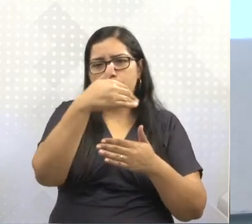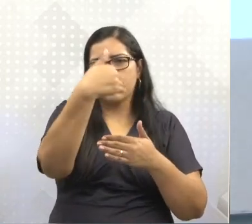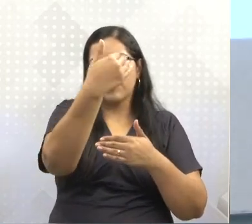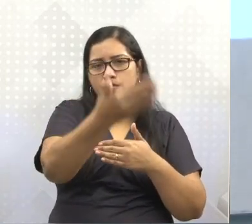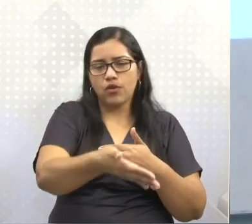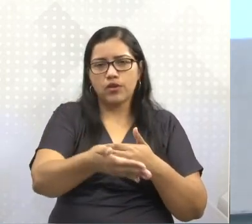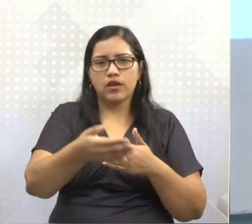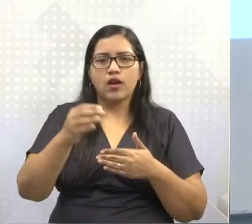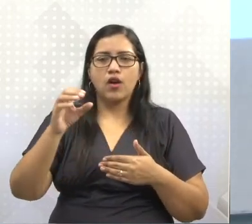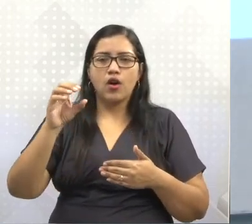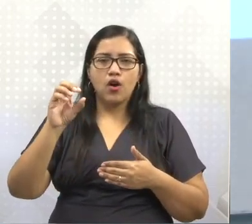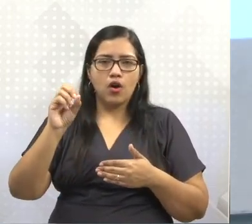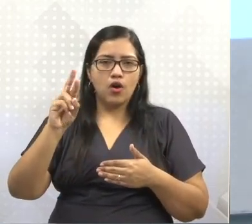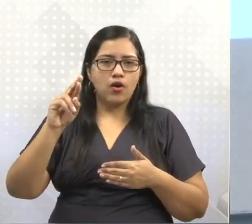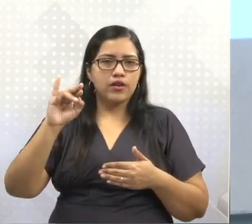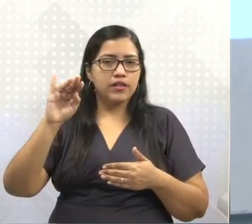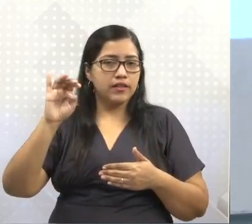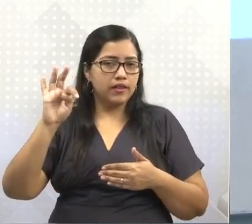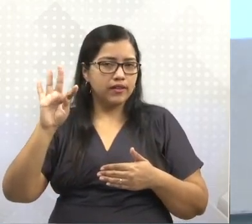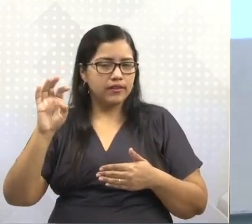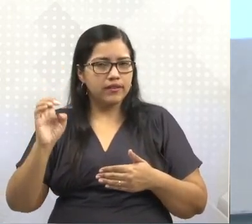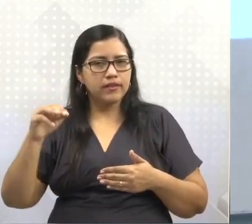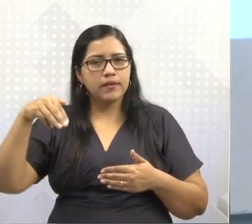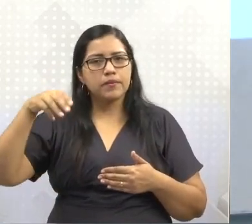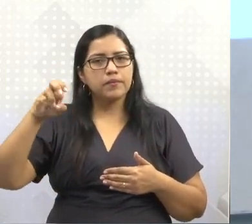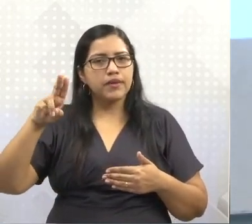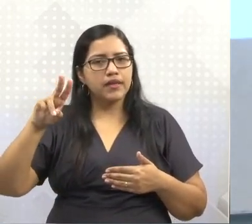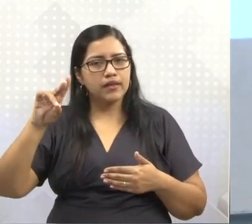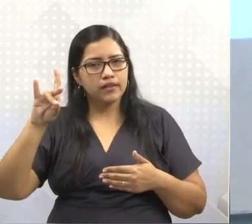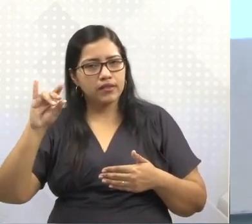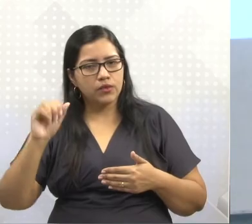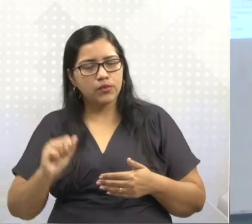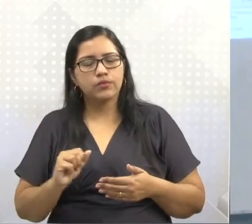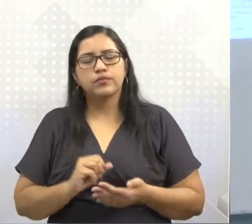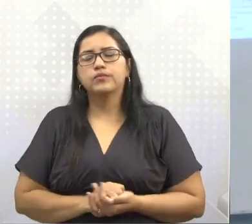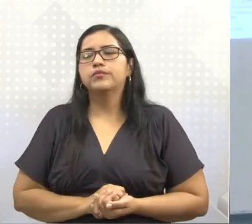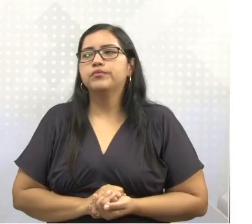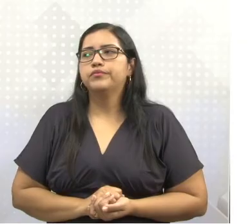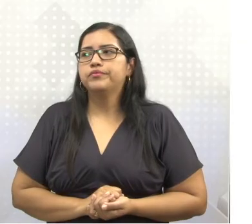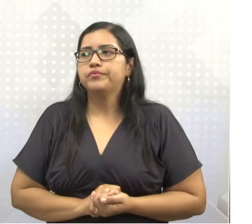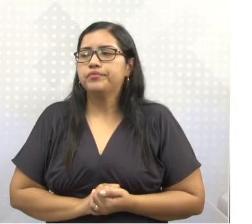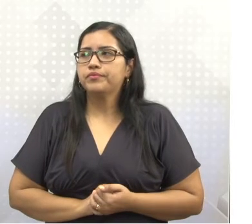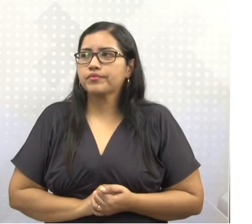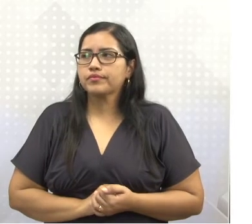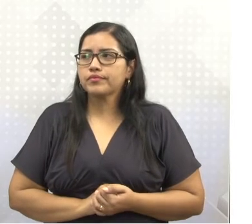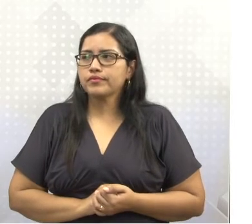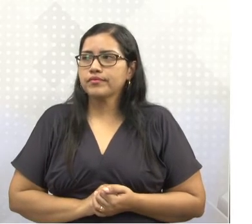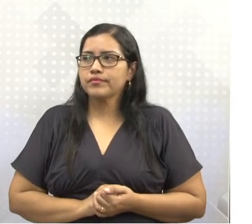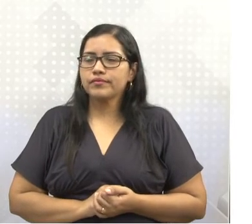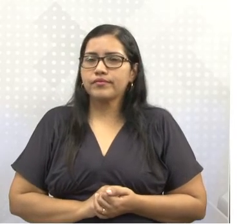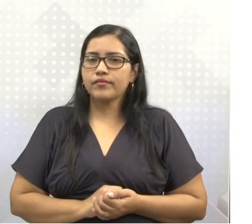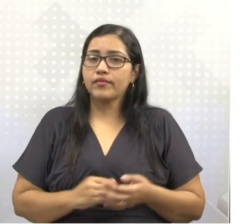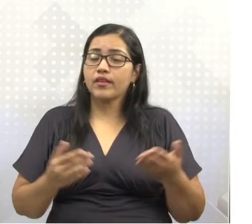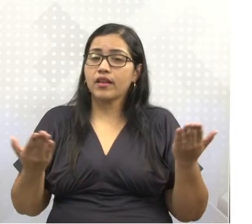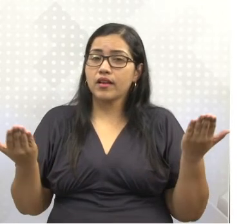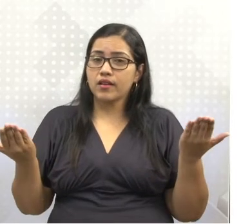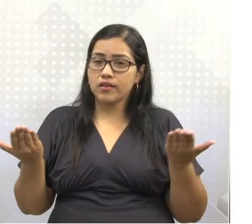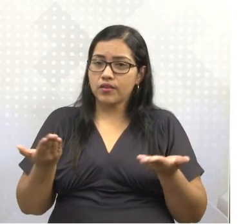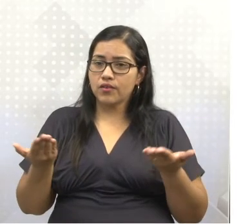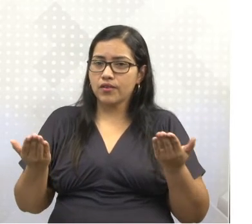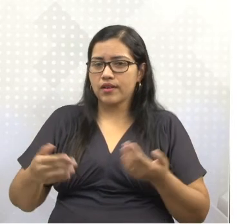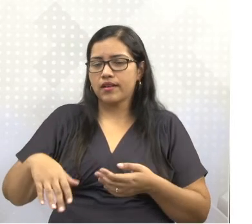Oriente Médio. A Arébia Saudita é um dos principais produtores do mês. E aqui chegamos na Grande